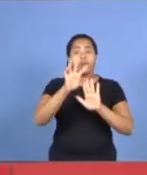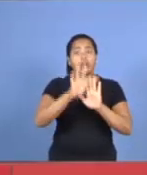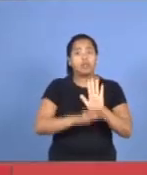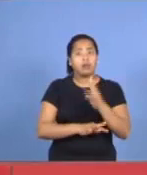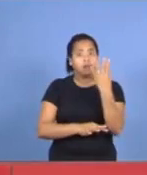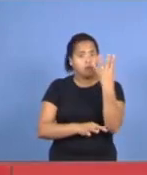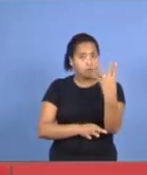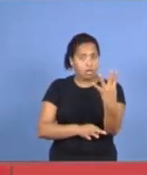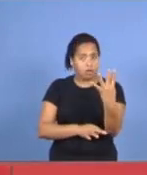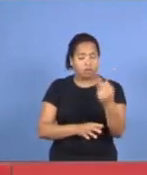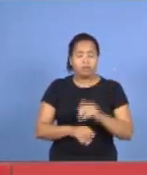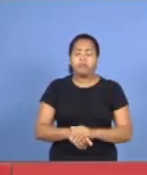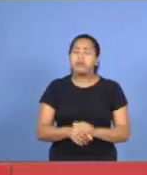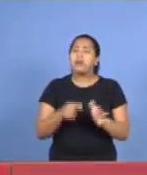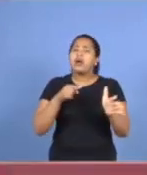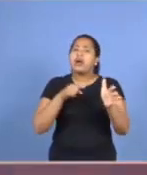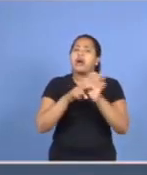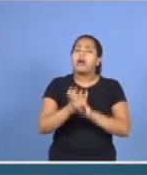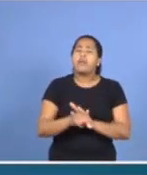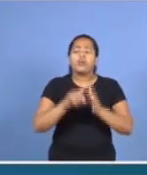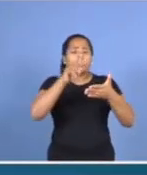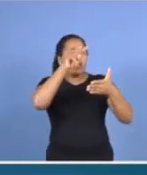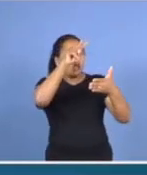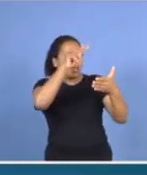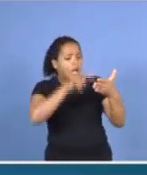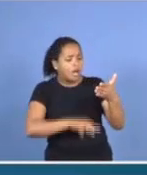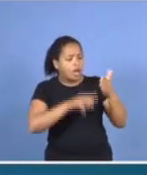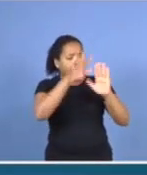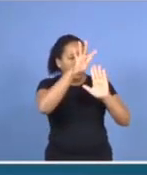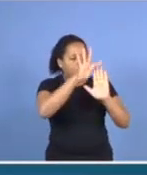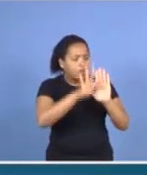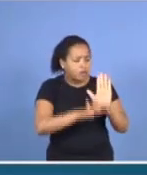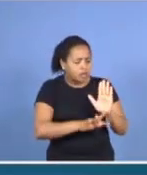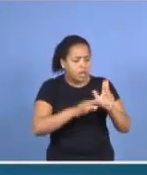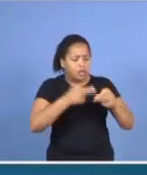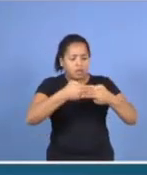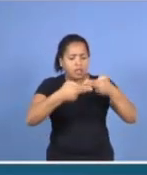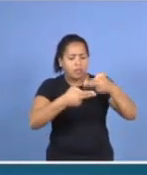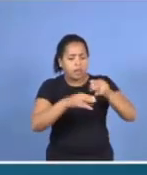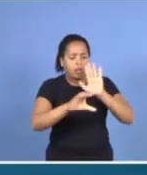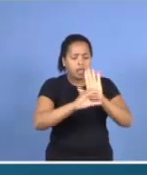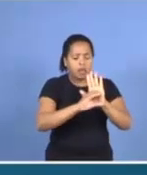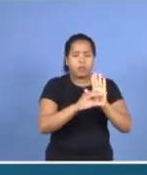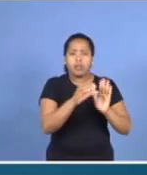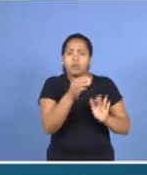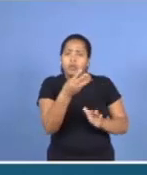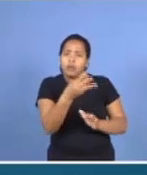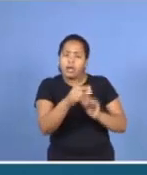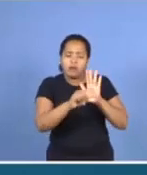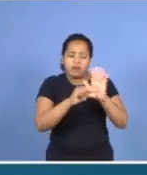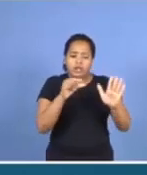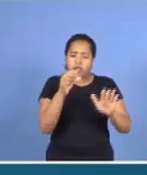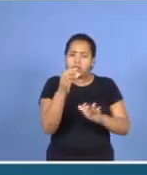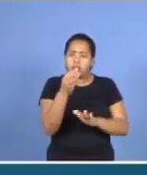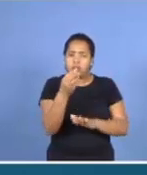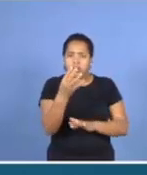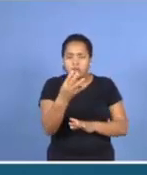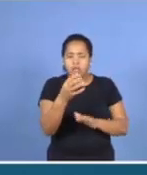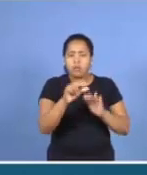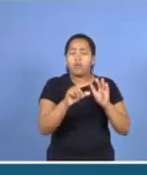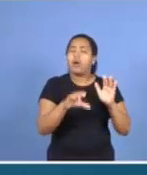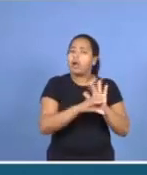Então, diz assim a pergunta. Lendo os textos de Neemias, capítulo 3, verso 5, capítulo 4, verso